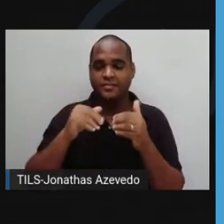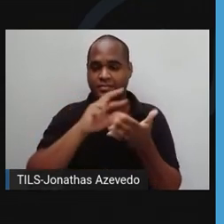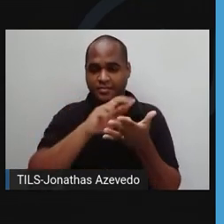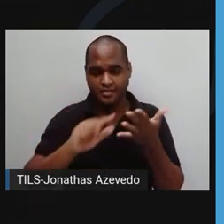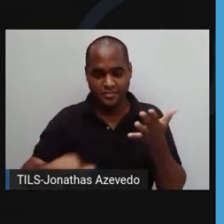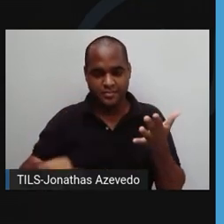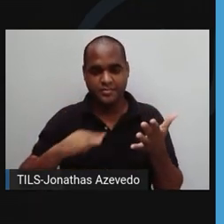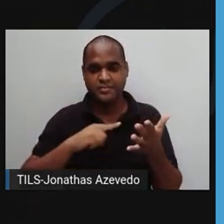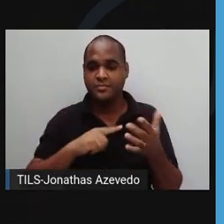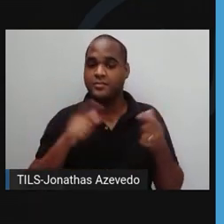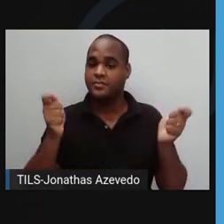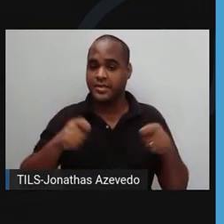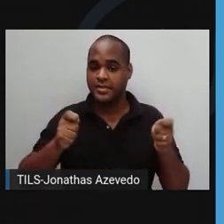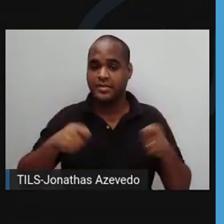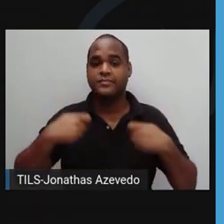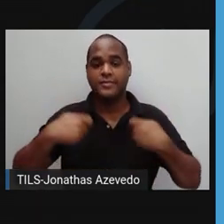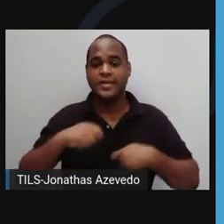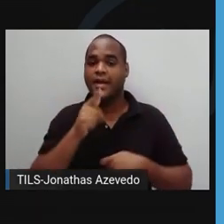água virtual na produção.